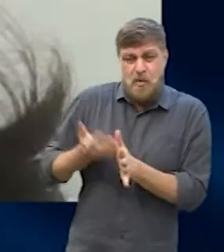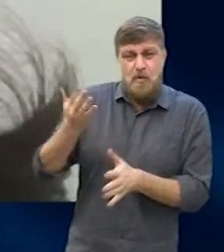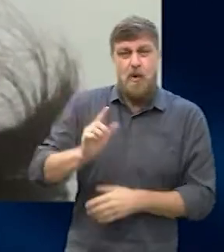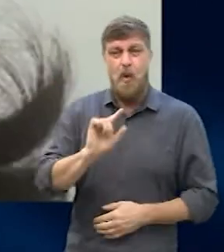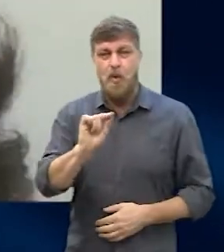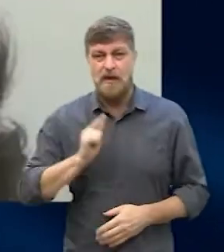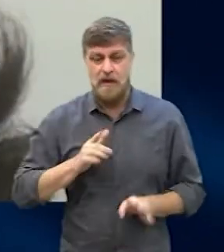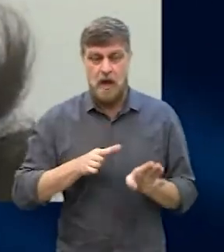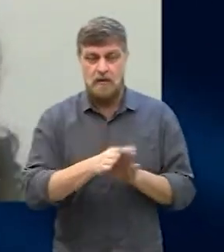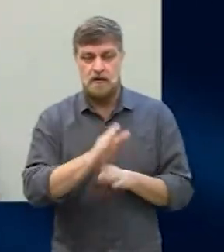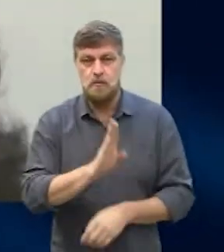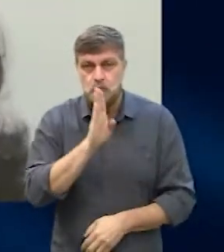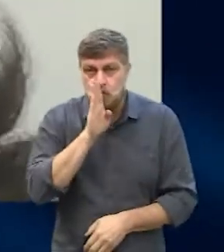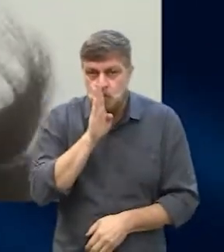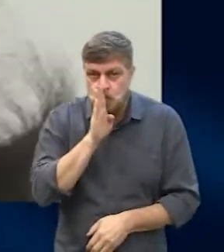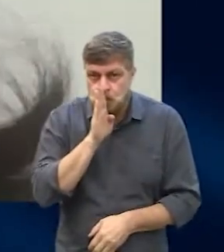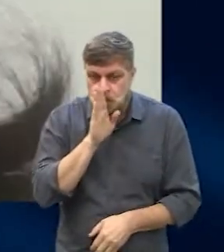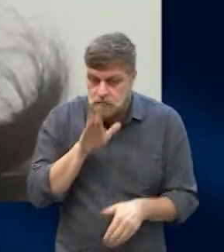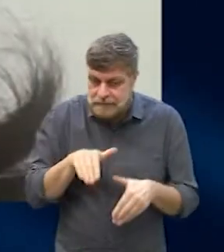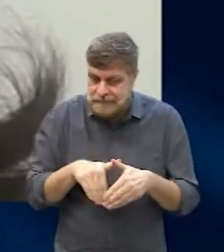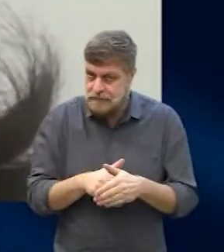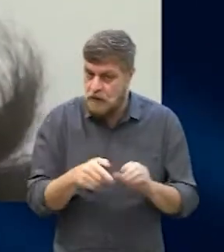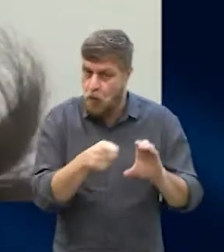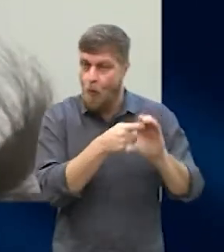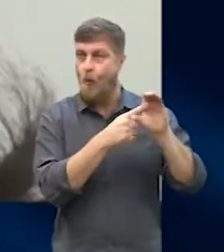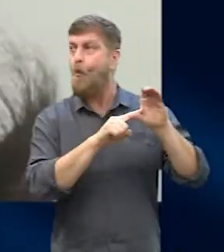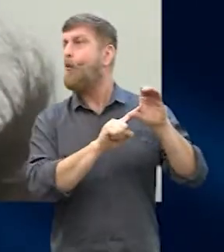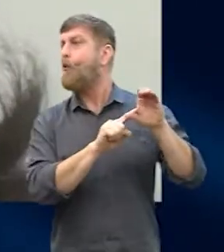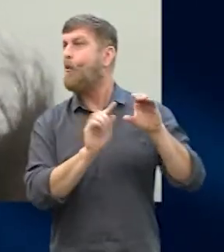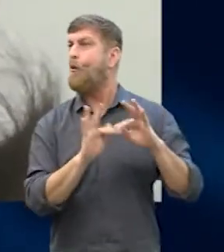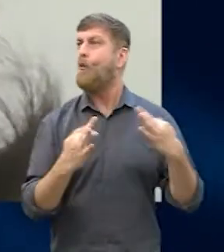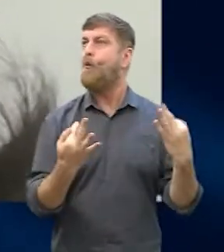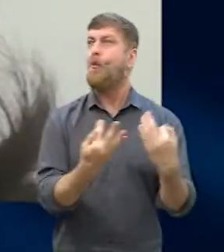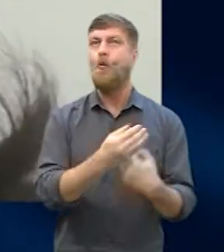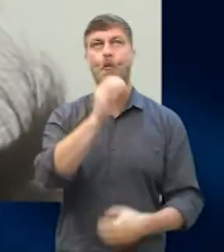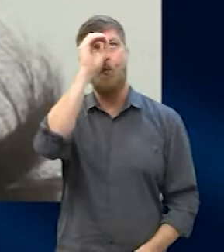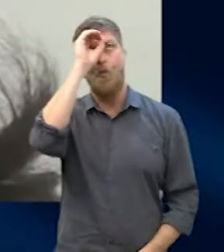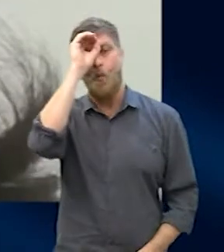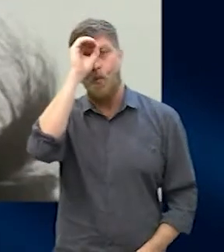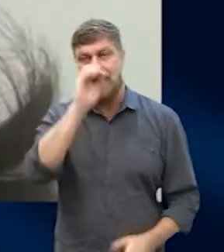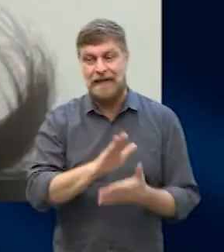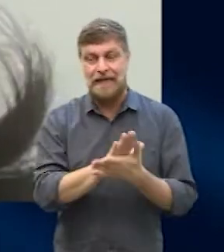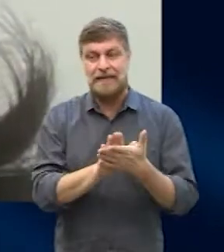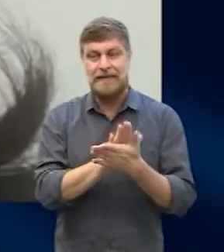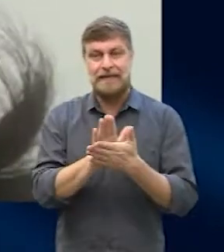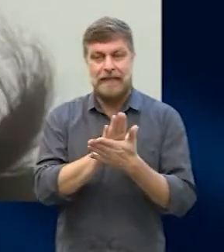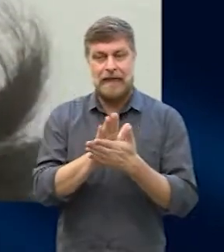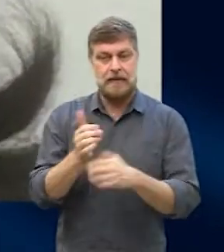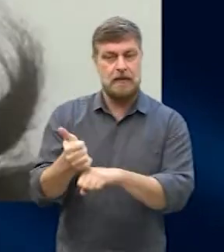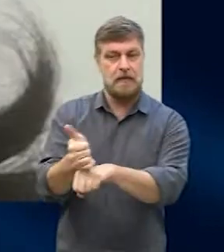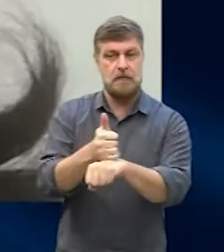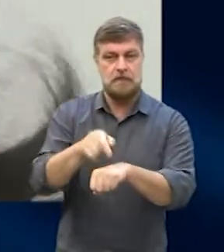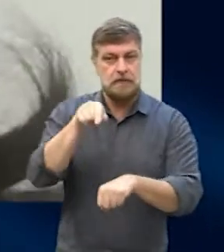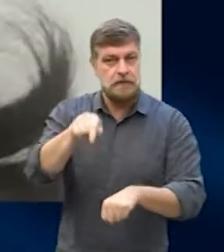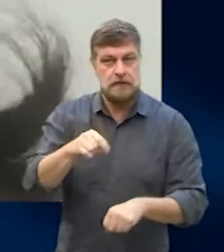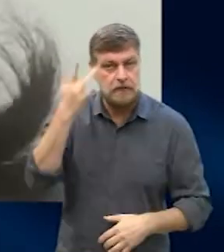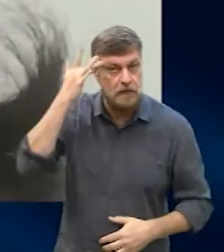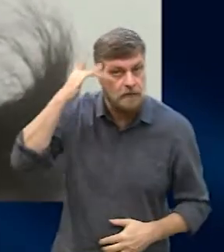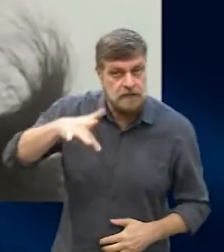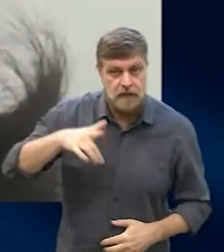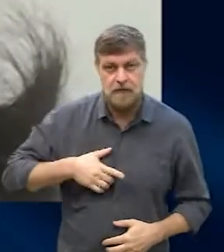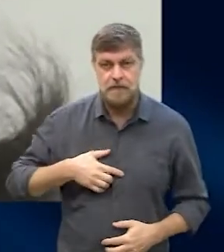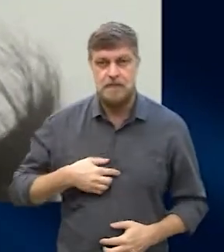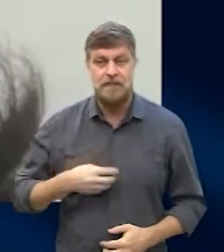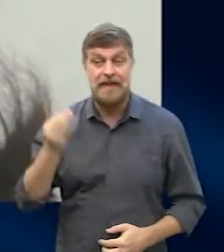foi que a orientação é não comunicar os familiares, não comunicar os outros profissionais e não testar